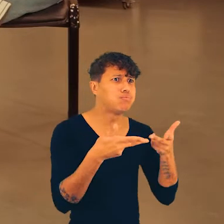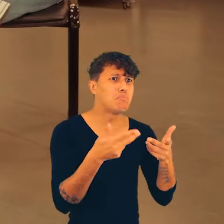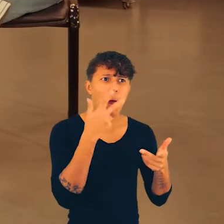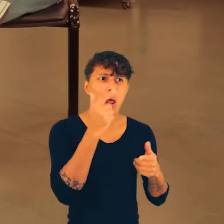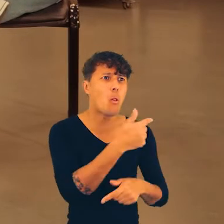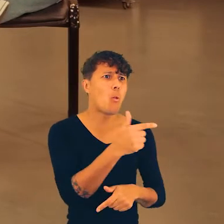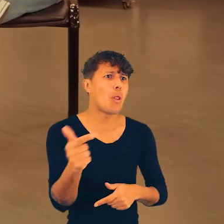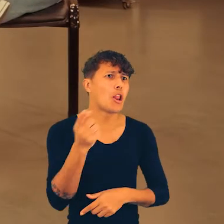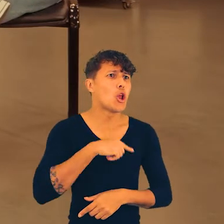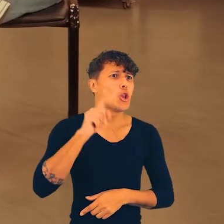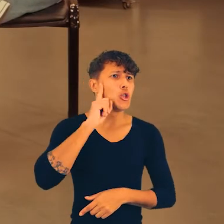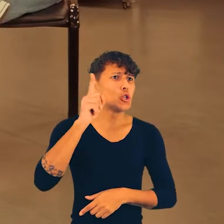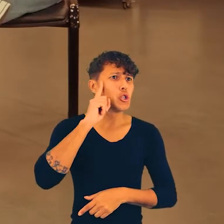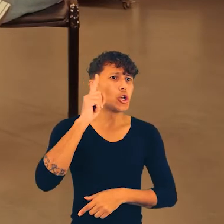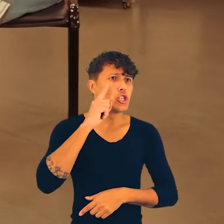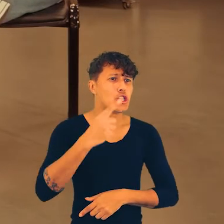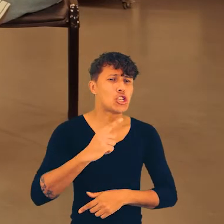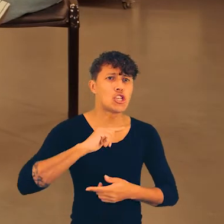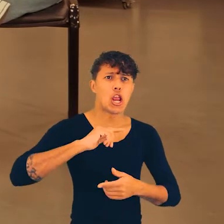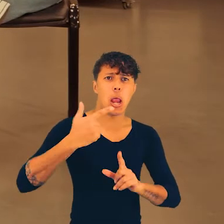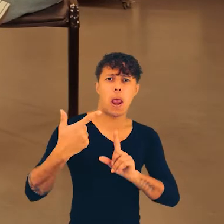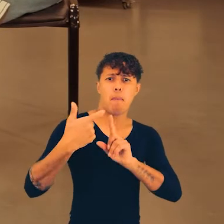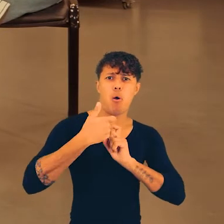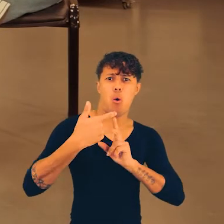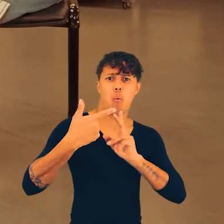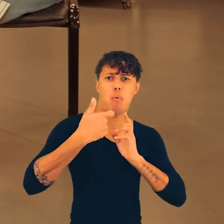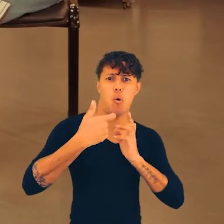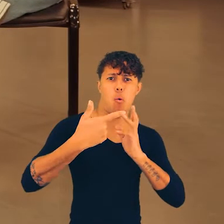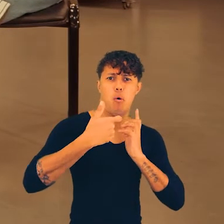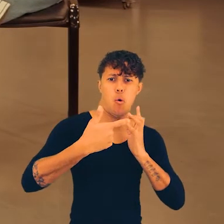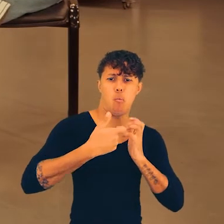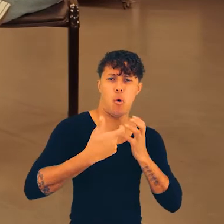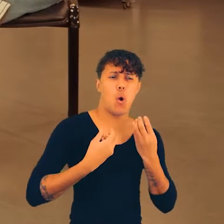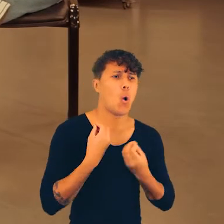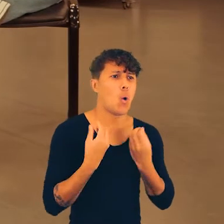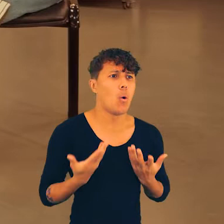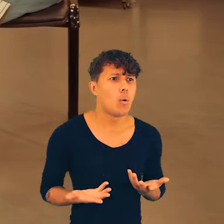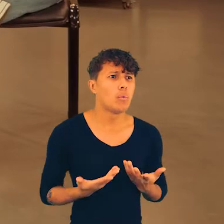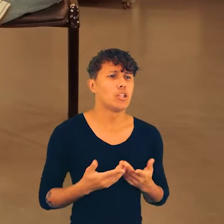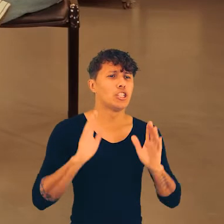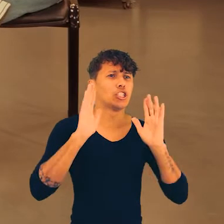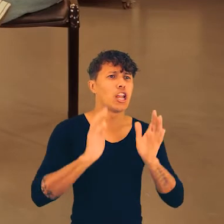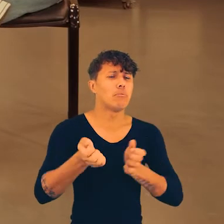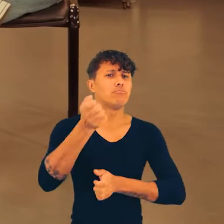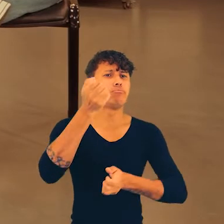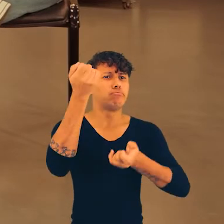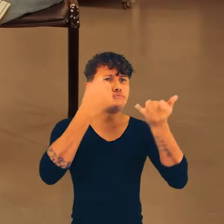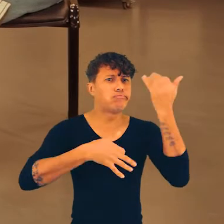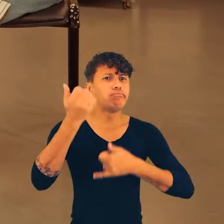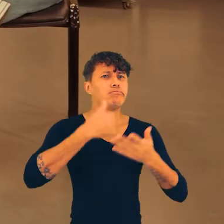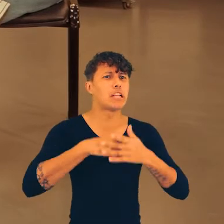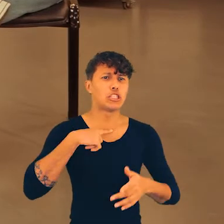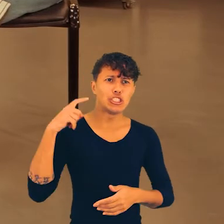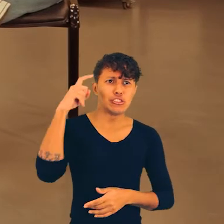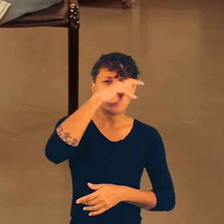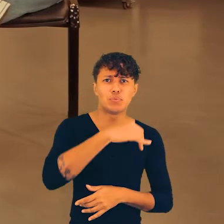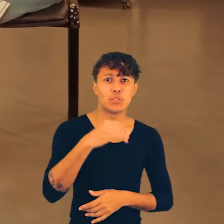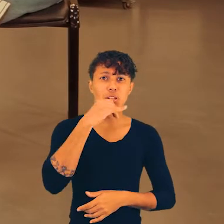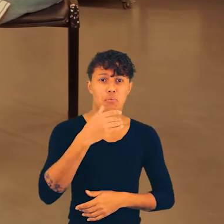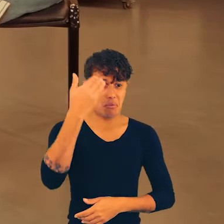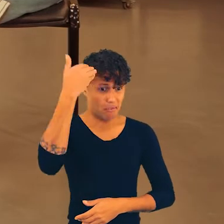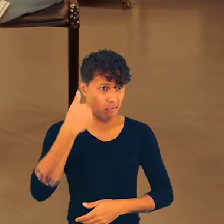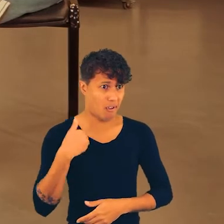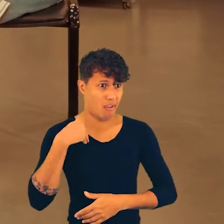como que eu busco o diálogo, sendo que estão, todos os dias, tentando nos assassinar? assim, eu ouvi muito